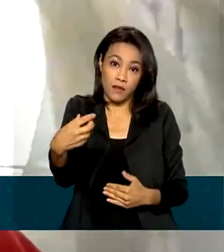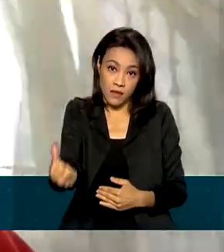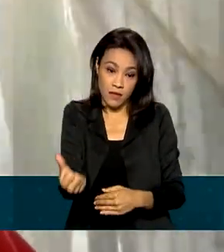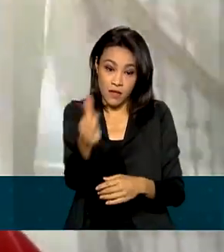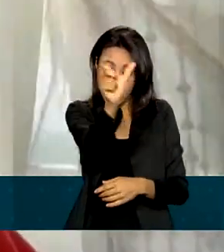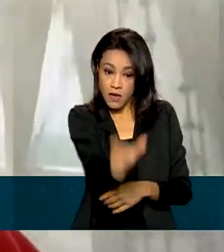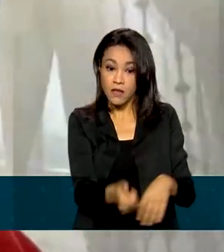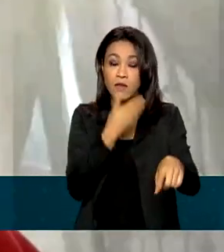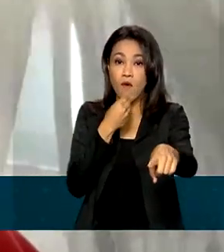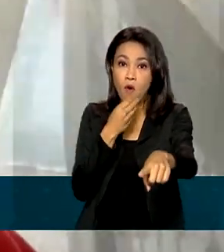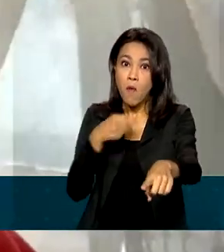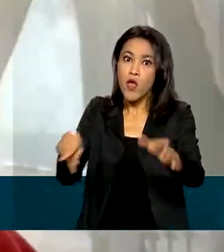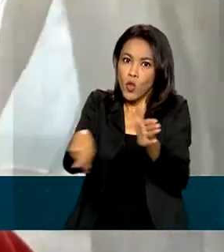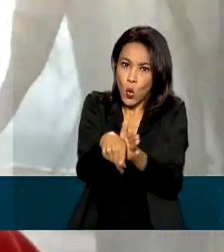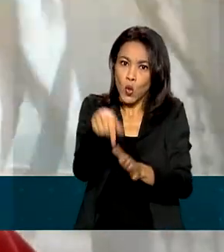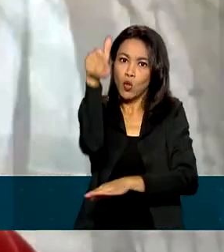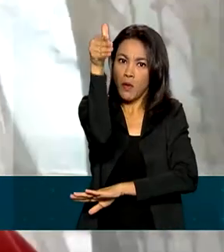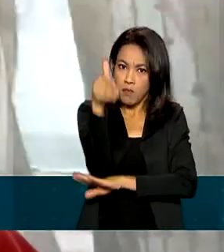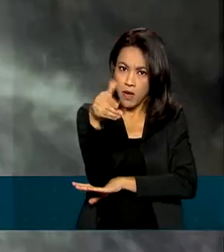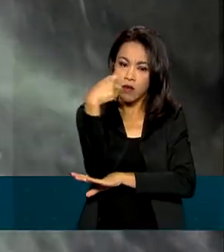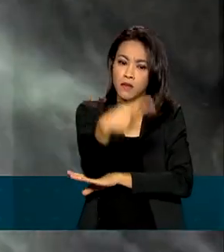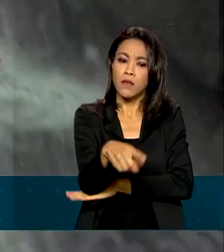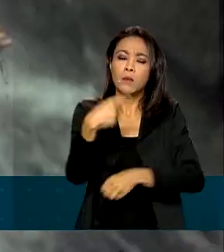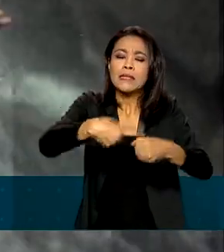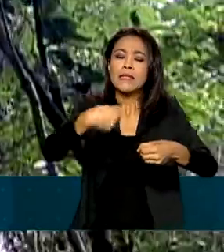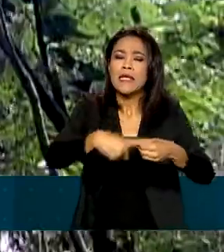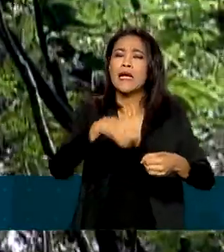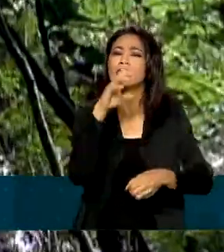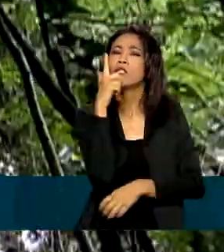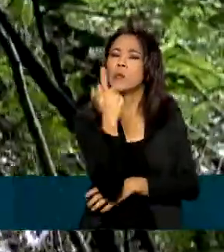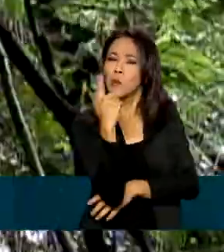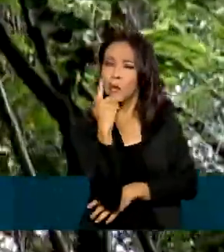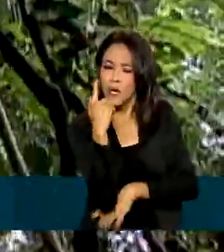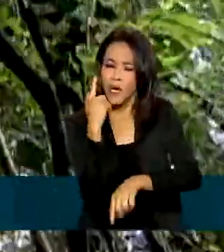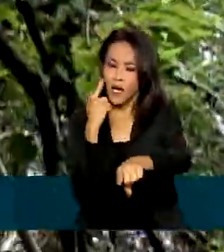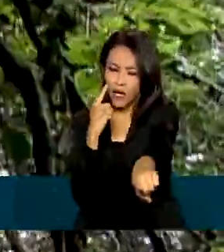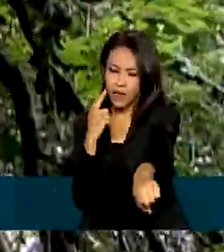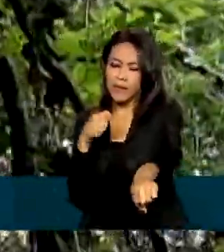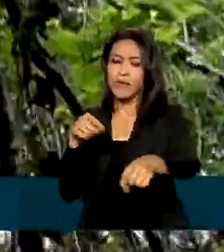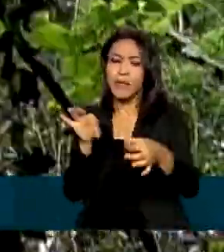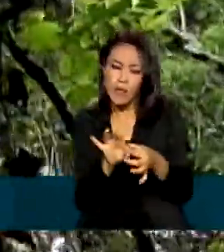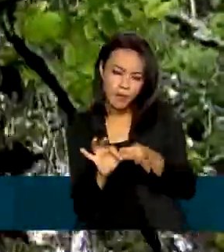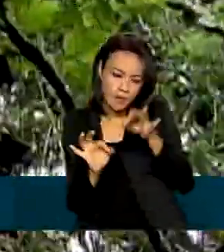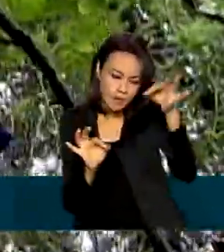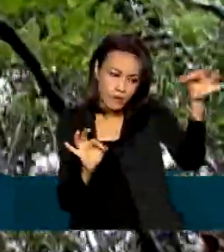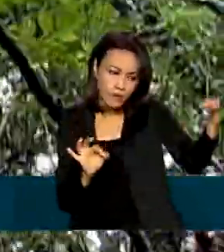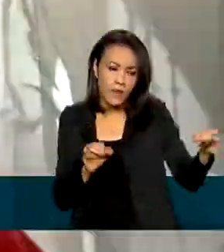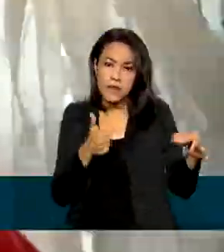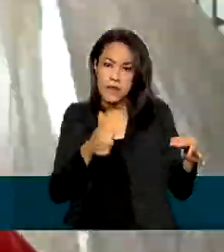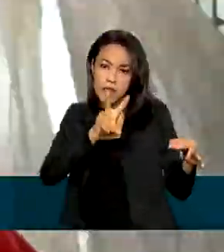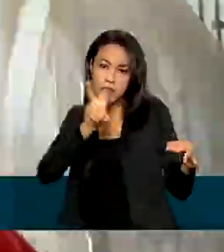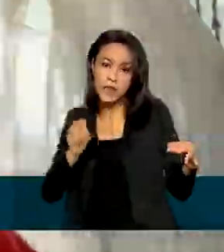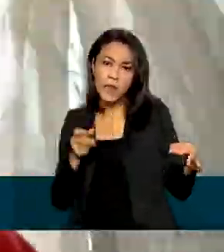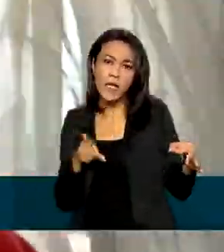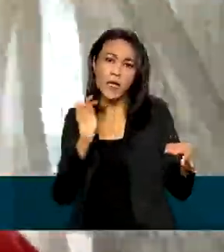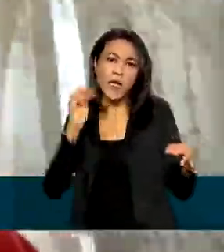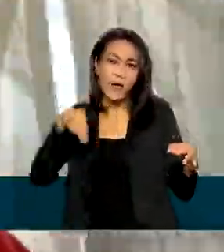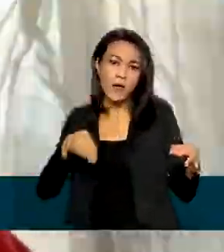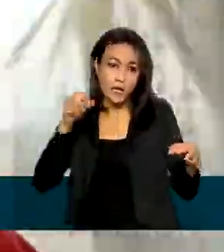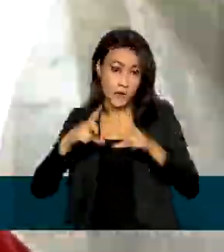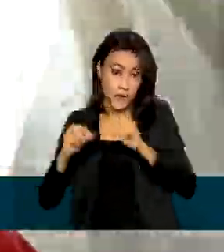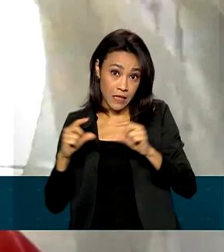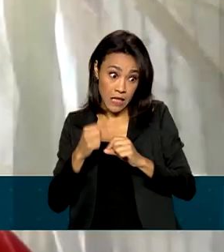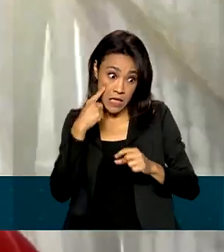dono de uma rede de hotéis em Pirinópolis, Goiás, cidade turística a 150 quilômetros de Brasília. E conta que